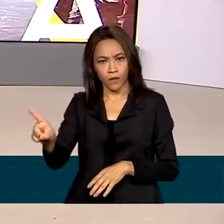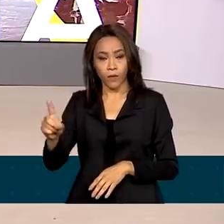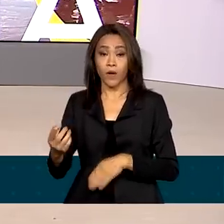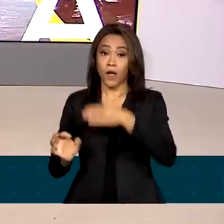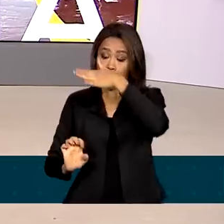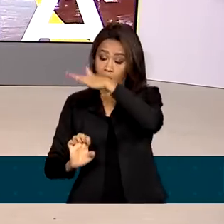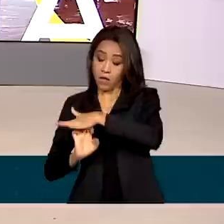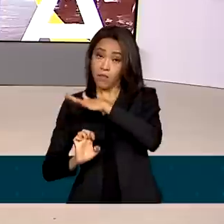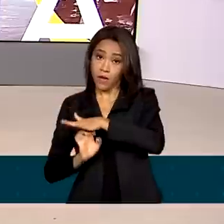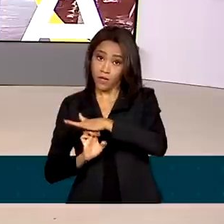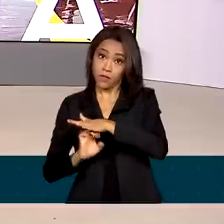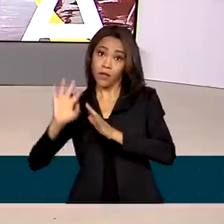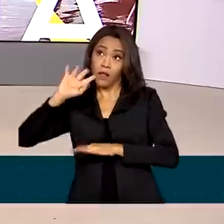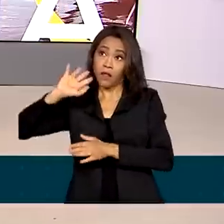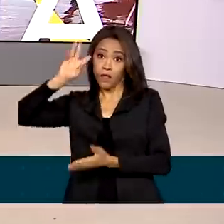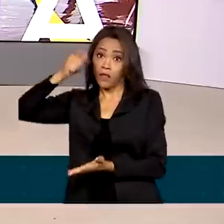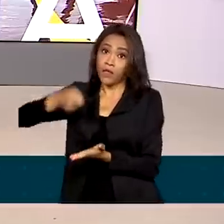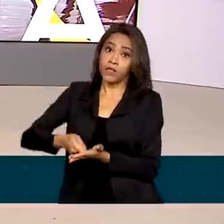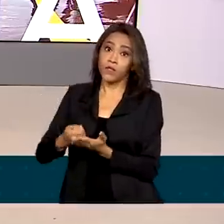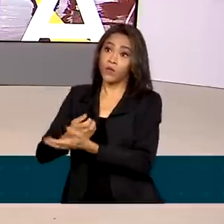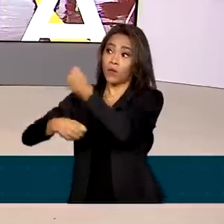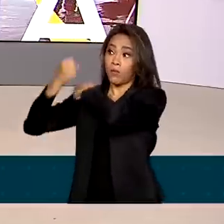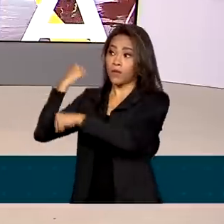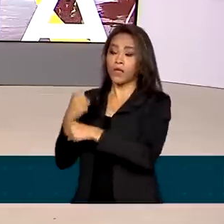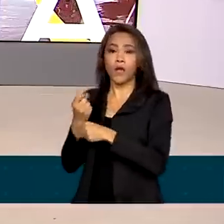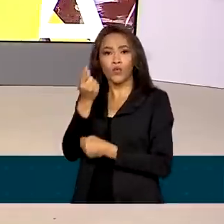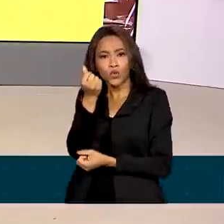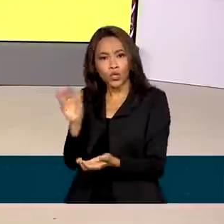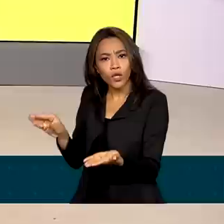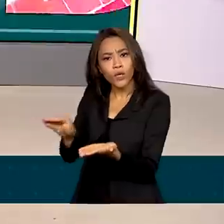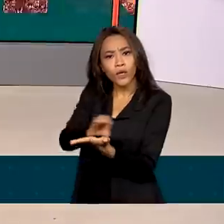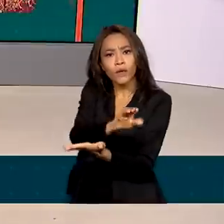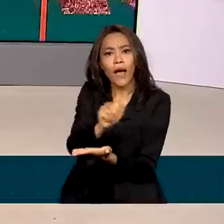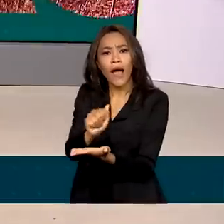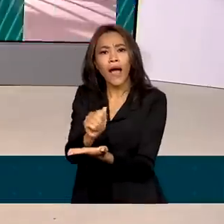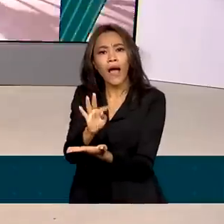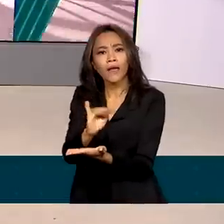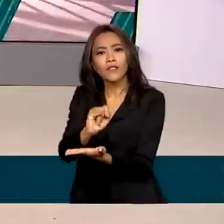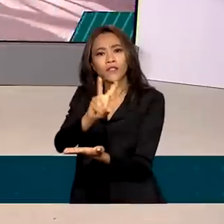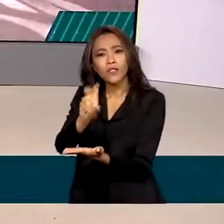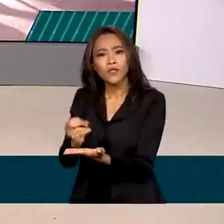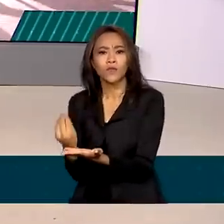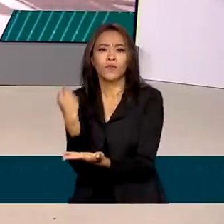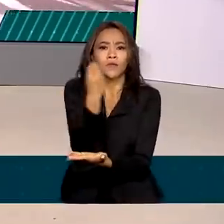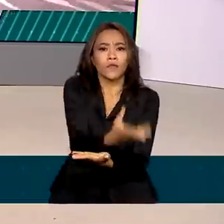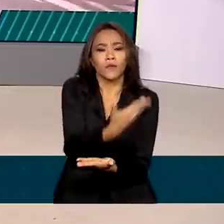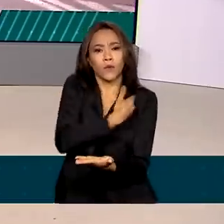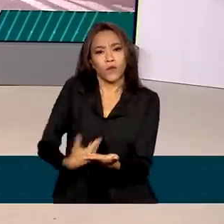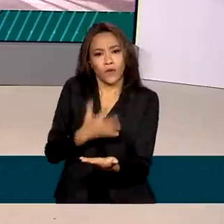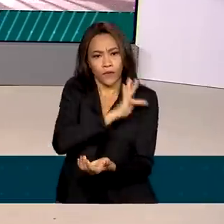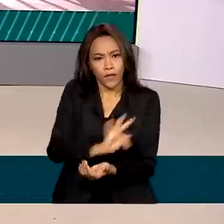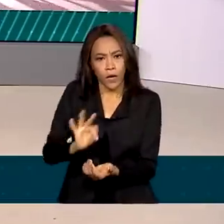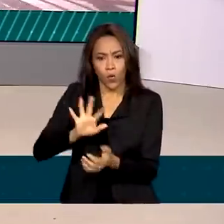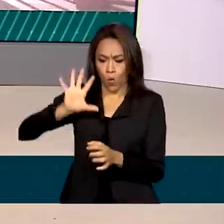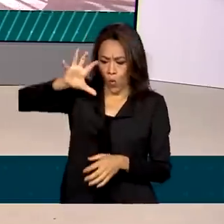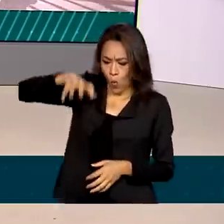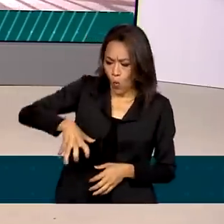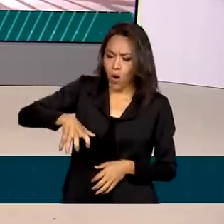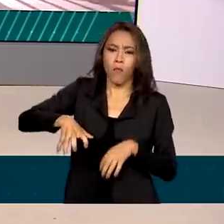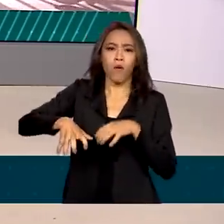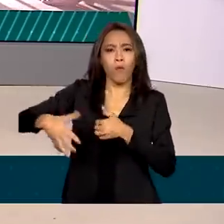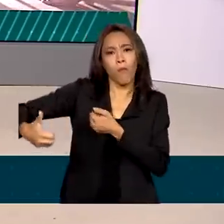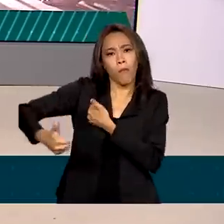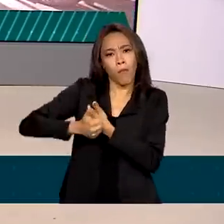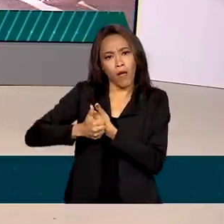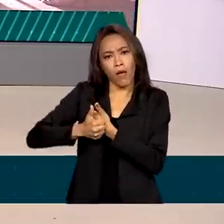decidiu, no ano passado, devolver o ativo para o governo federal. Na última quarta-feira, o módulo de um galpão localizado próximo ao